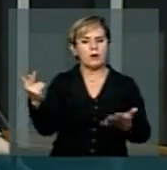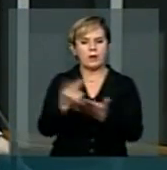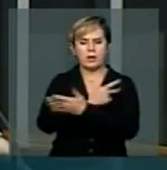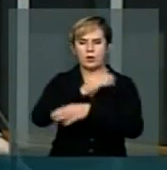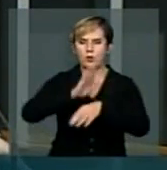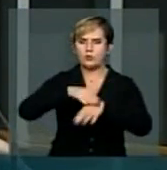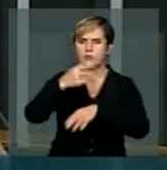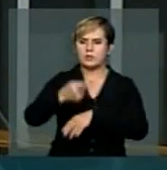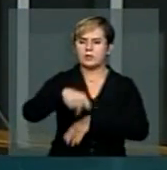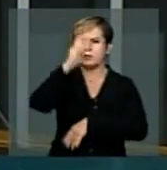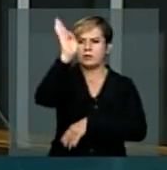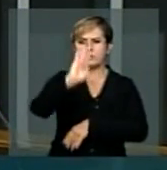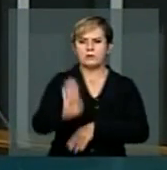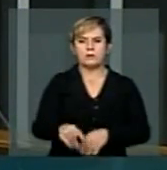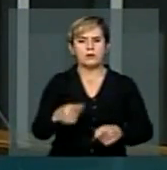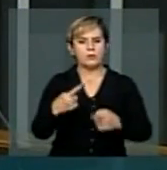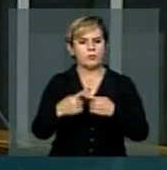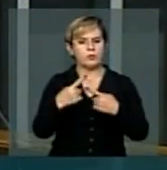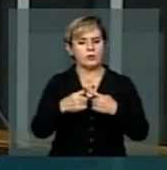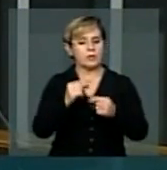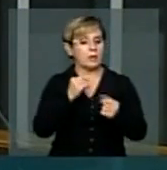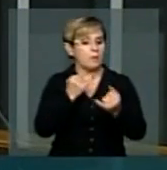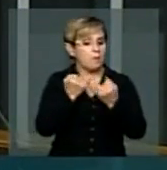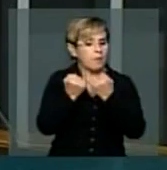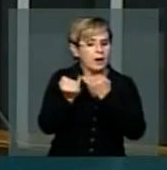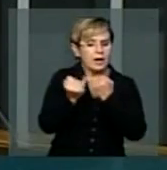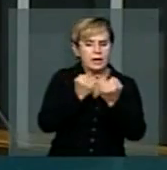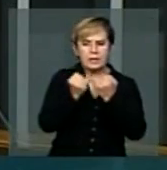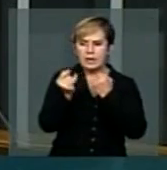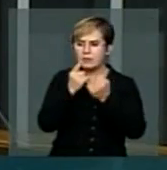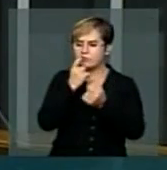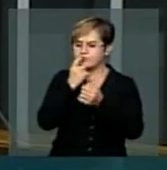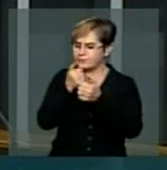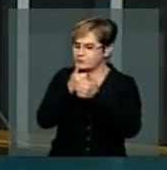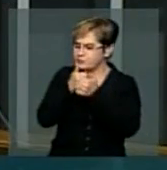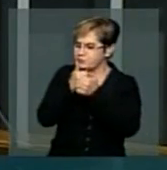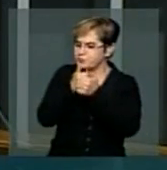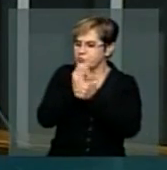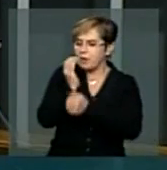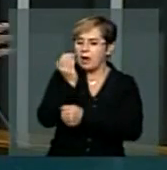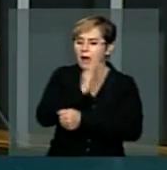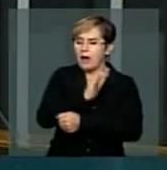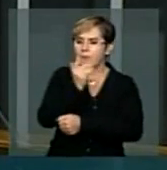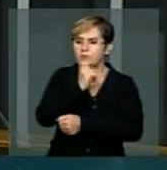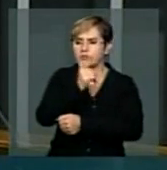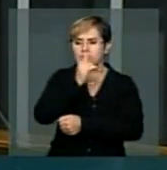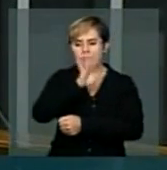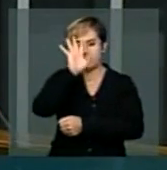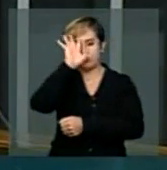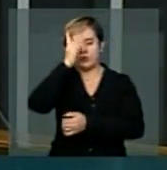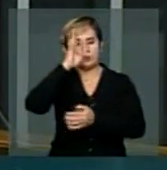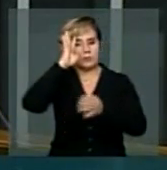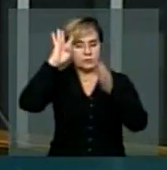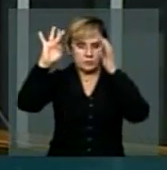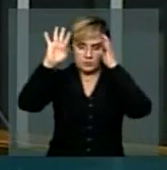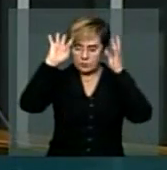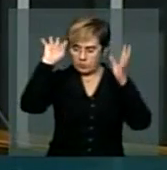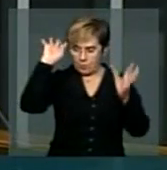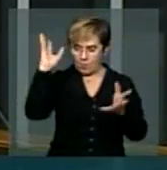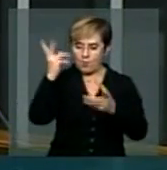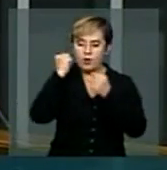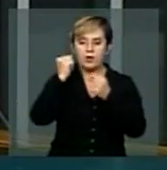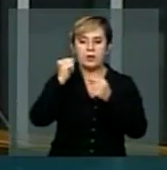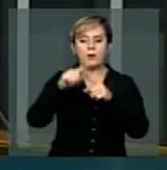brasileira, porque o que parece ser, a curto prazo, a realização de um sonho, pode se